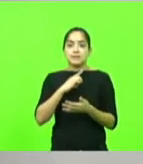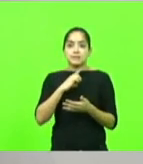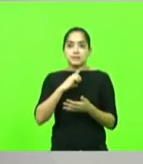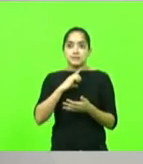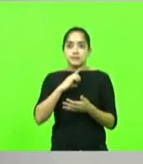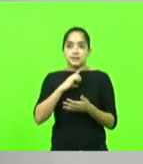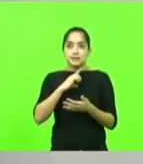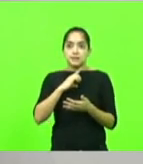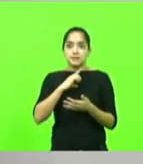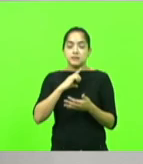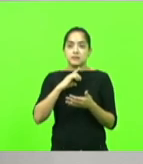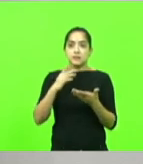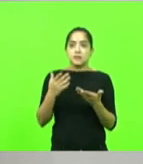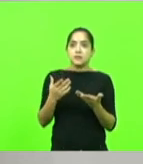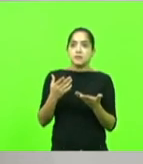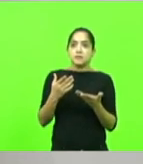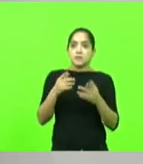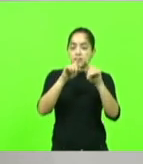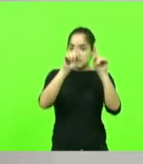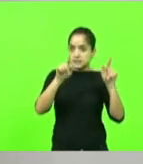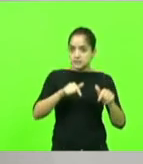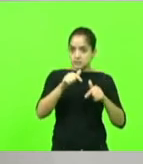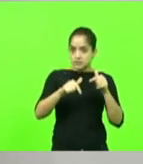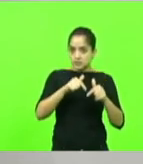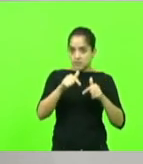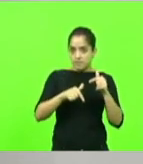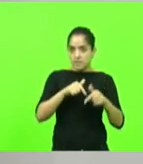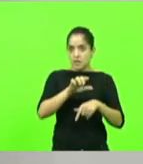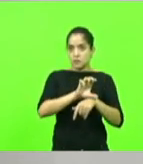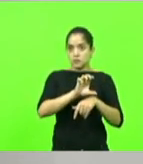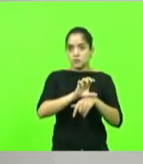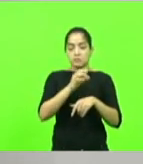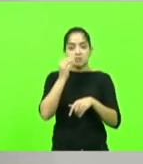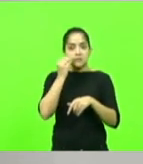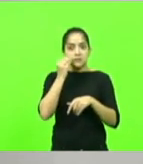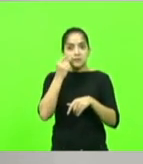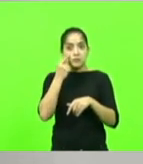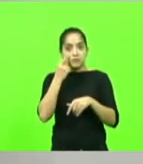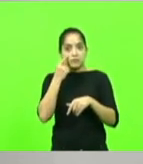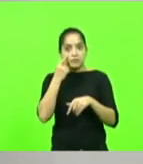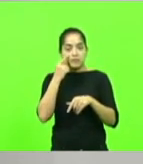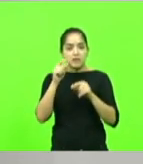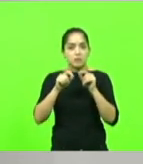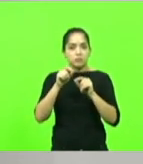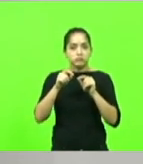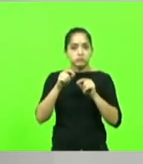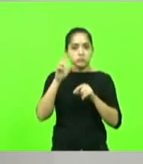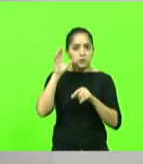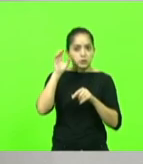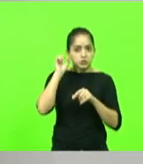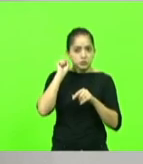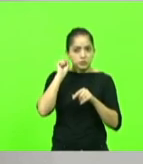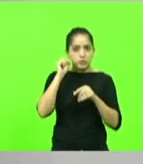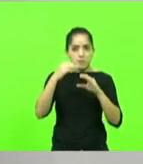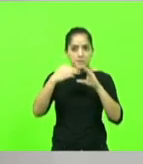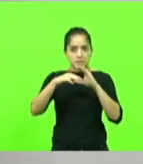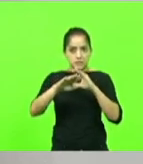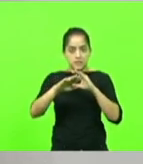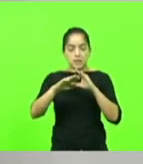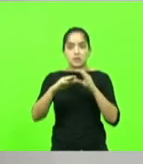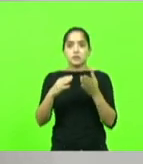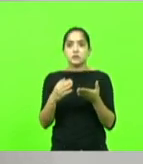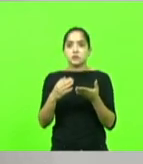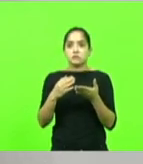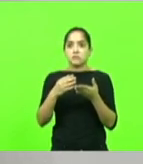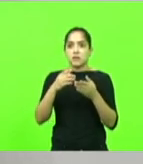princípio, disse ser servidor do estado, a gente está tentando identificar de quem é esse áudio ainda, fazendo pesadas críticas ao prefeito